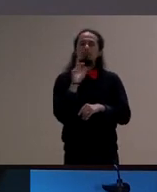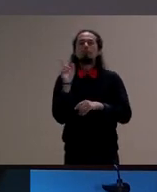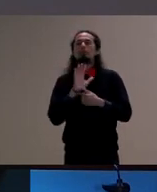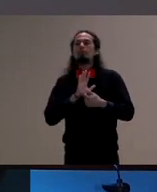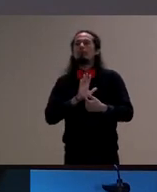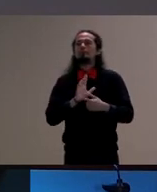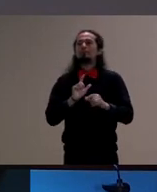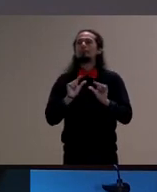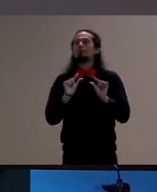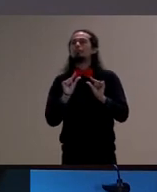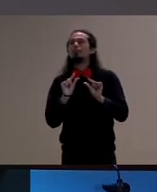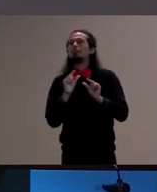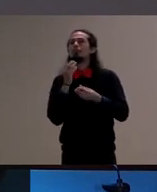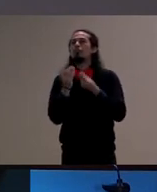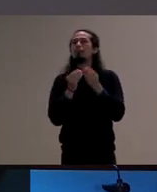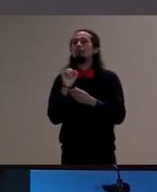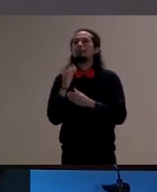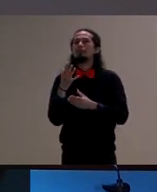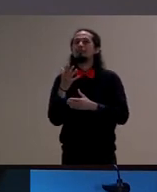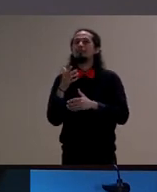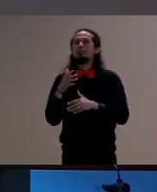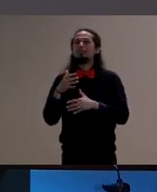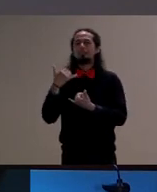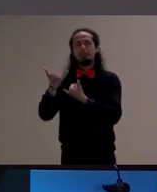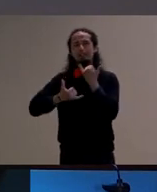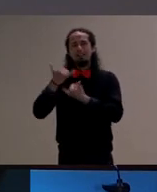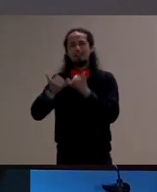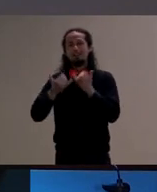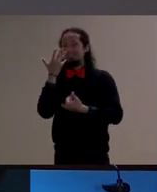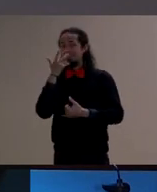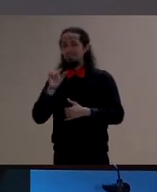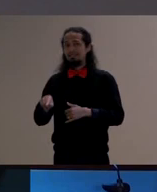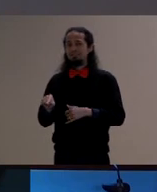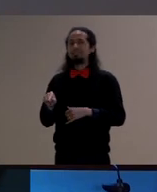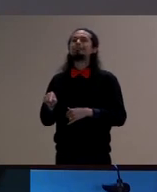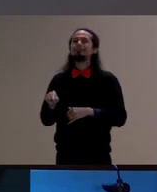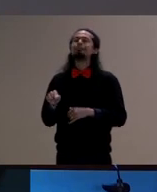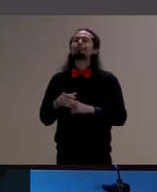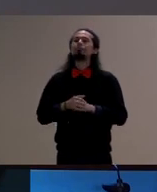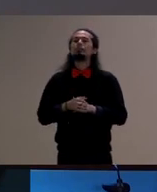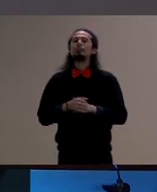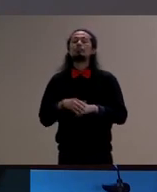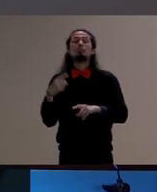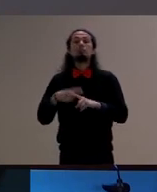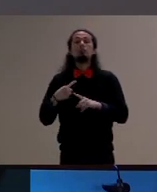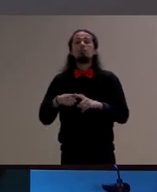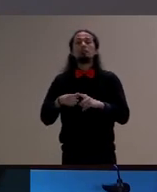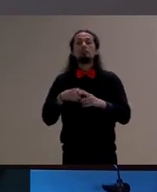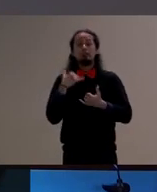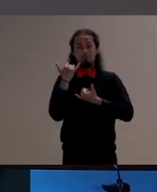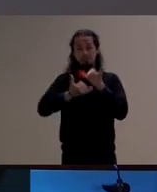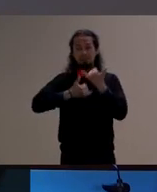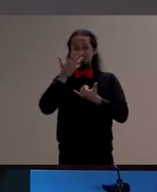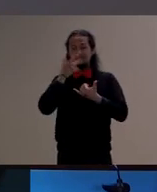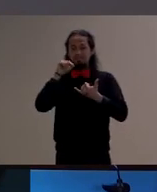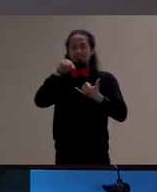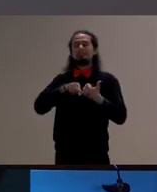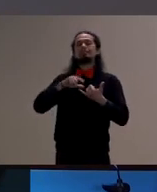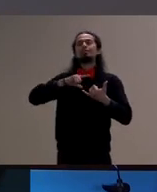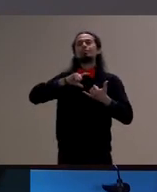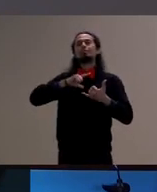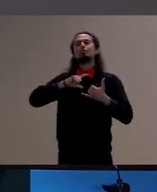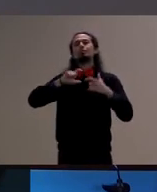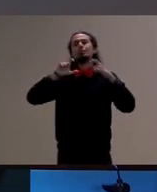infantis então as brincadeiras infantis seriam esse lugar onde a criança narra onde ela constrói essa experiência